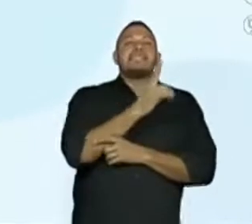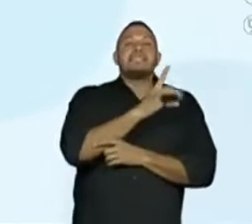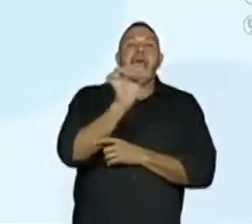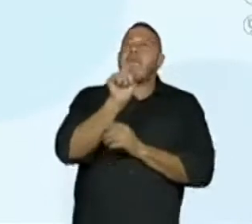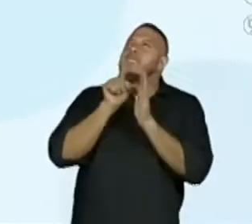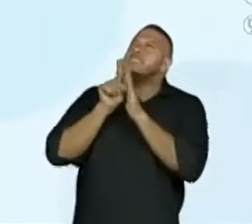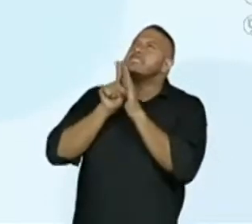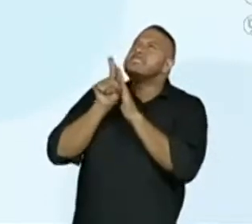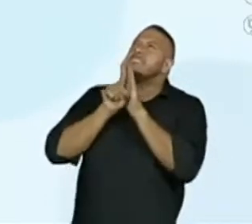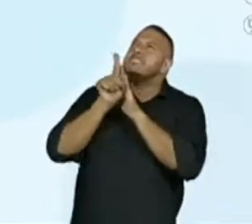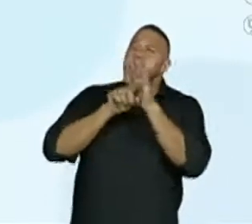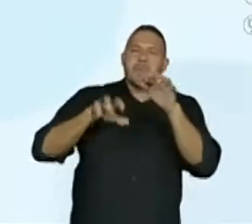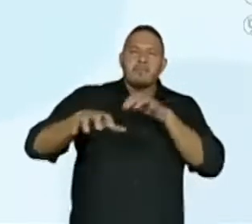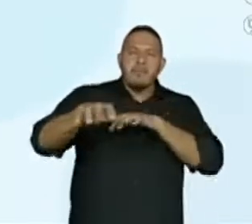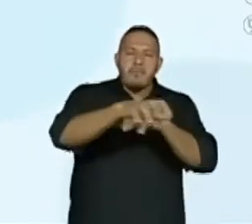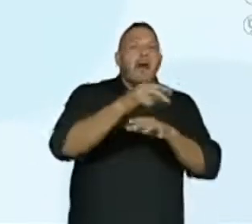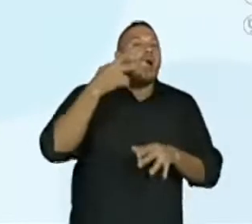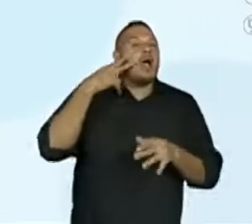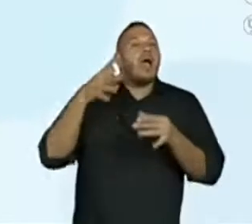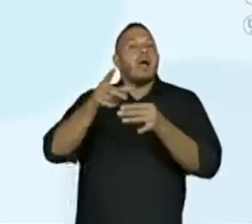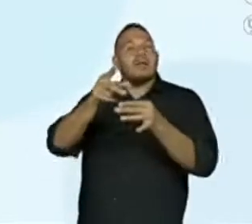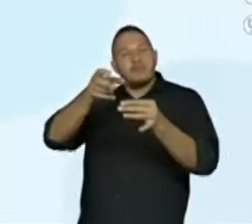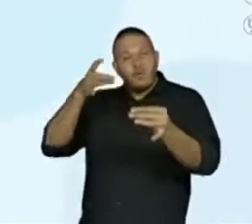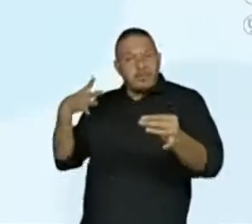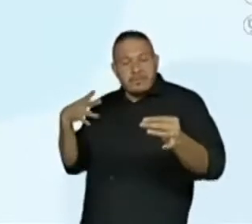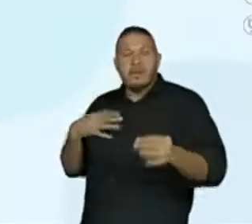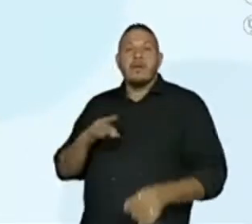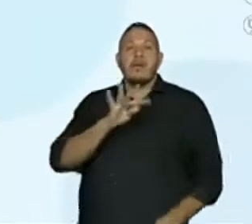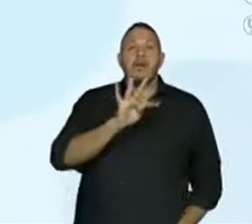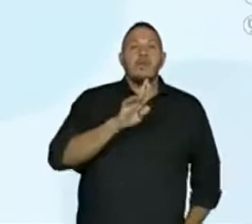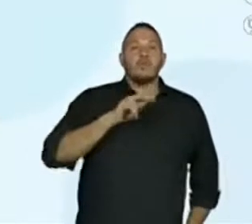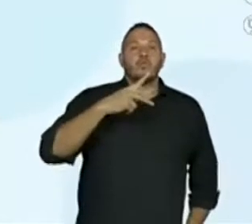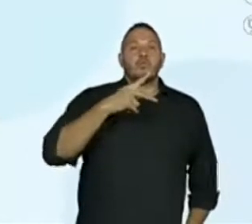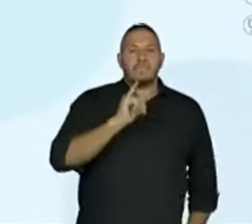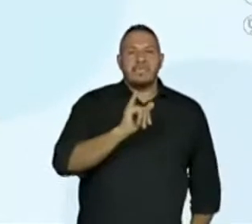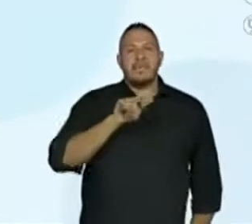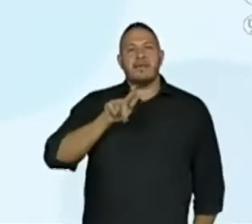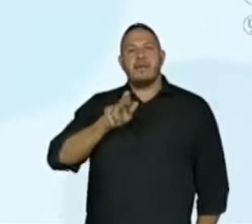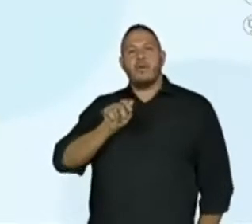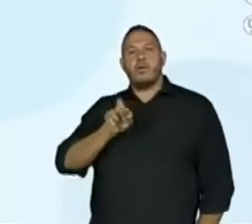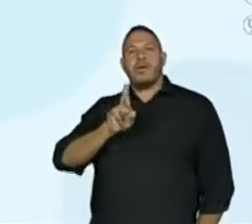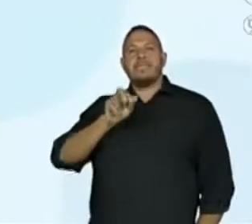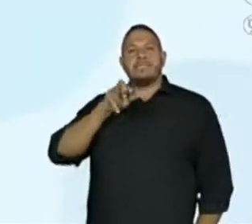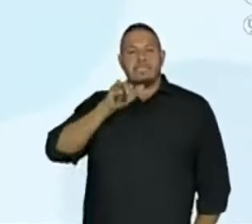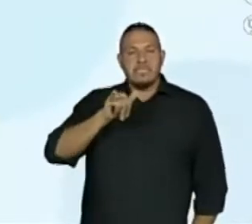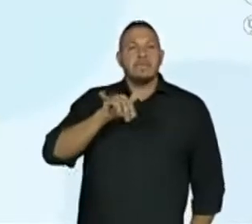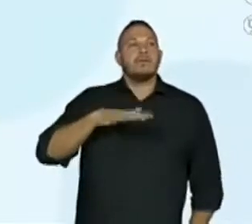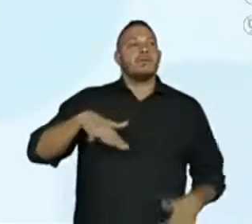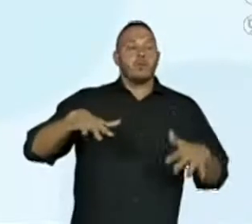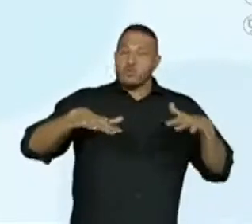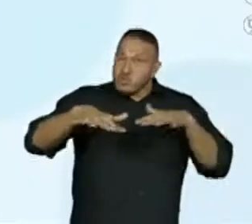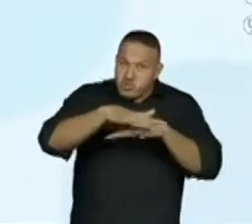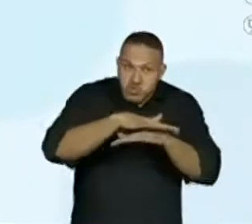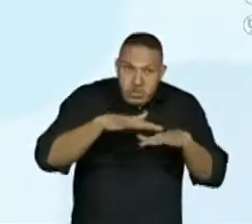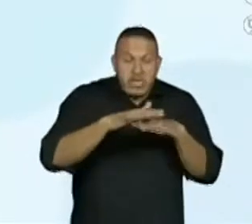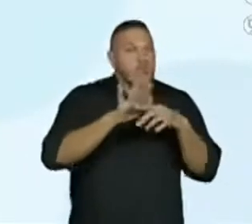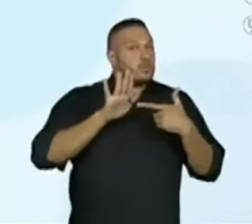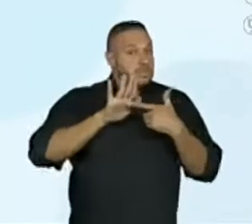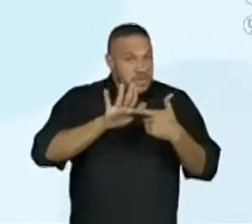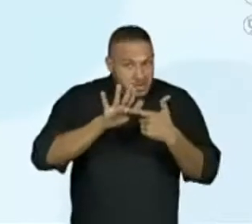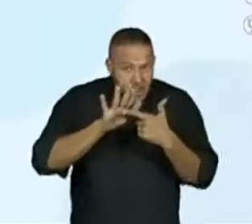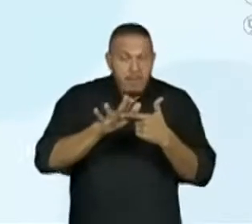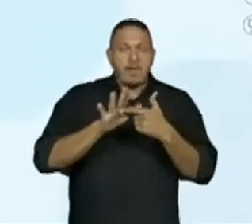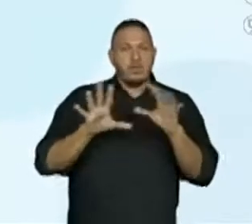indígenas tupi-guaranis. As flutuações sazonais indicadas pelas